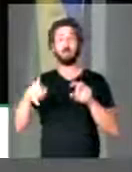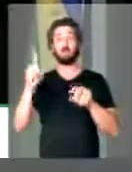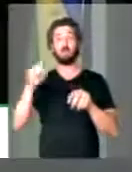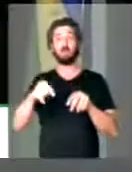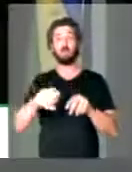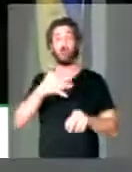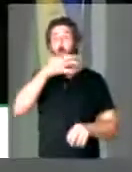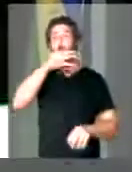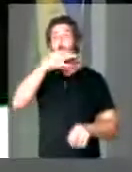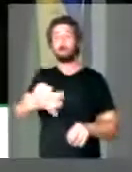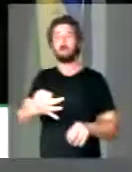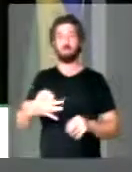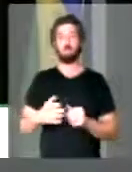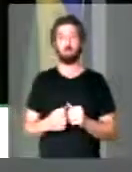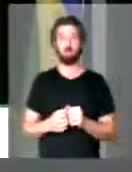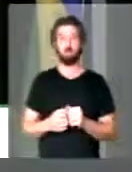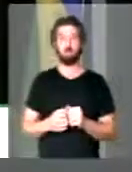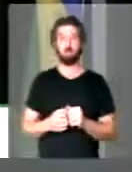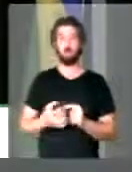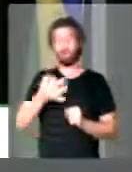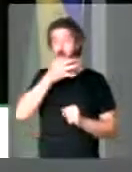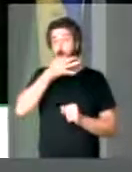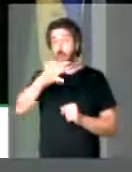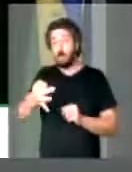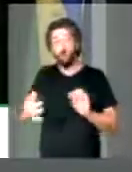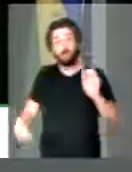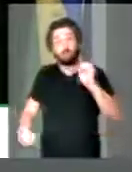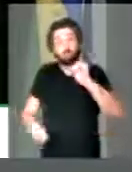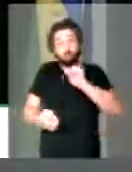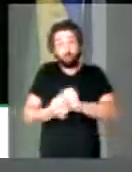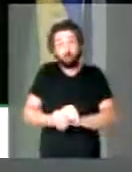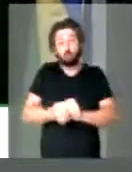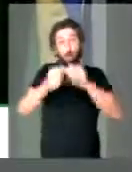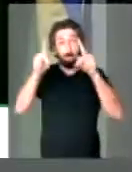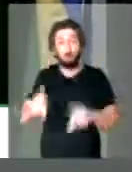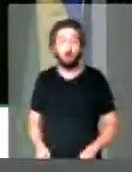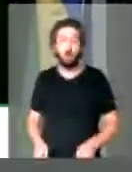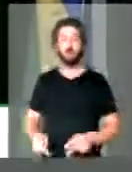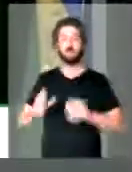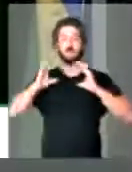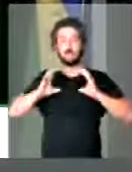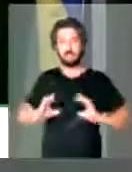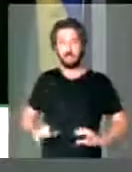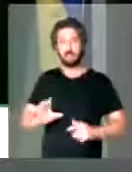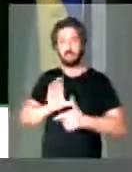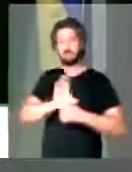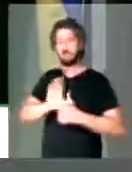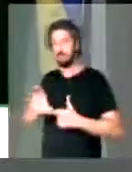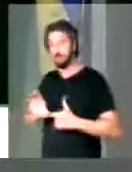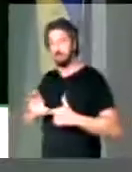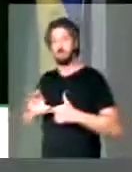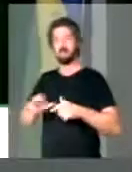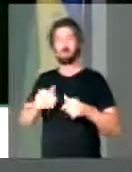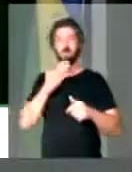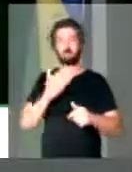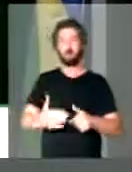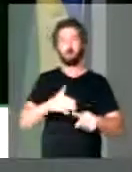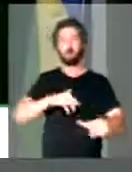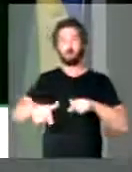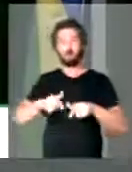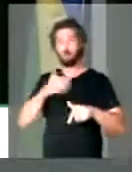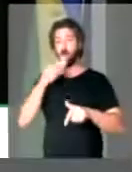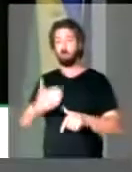posição, e a posição ao lado do cidadão, da cidadania, do trabalhador, do povo